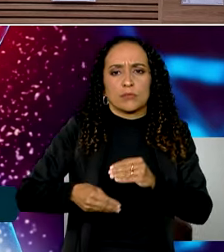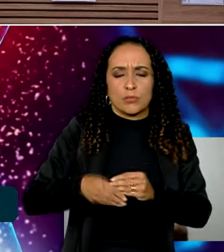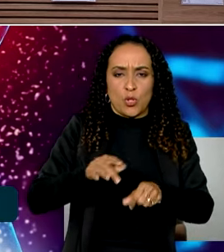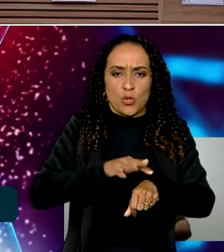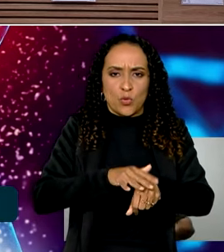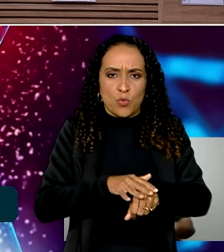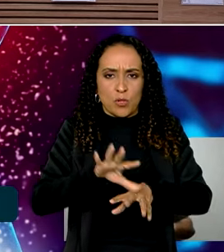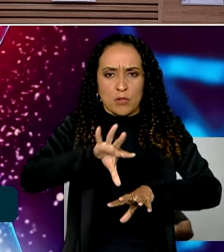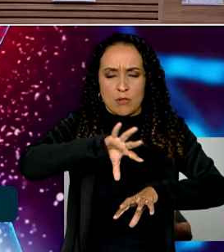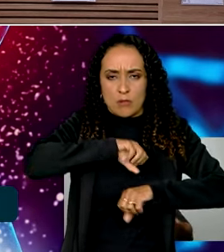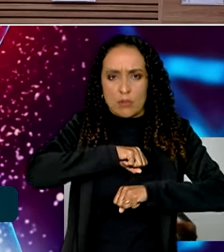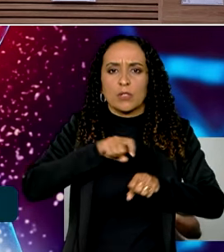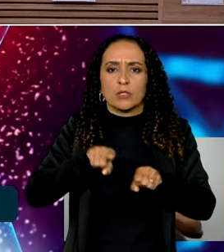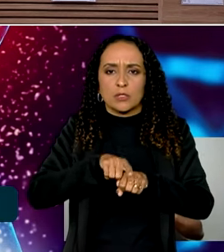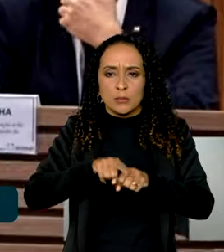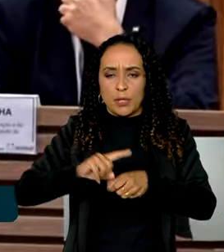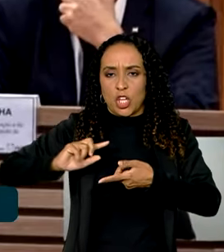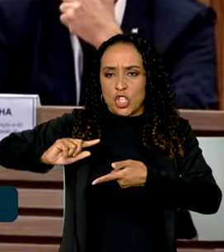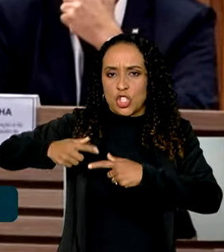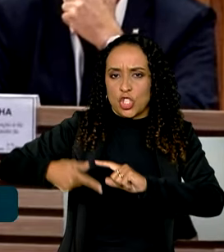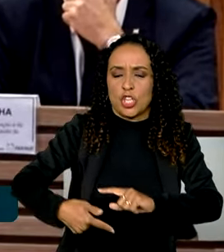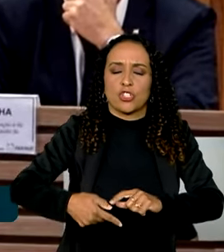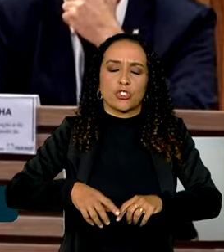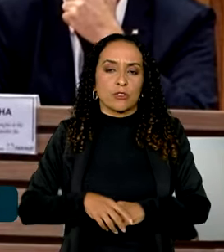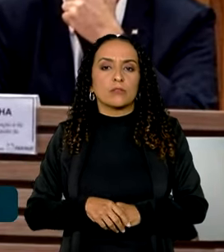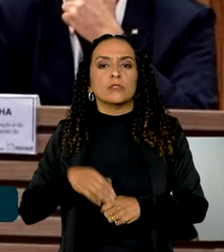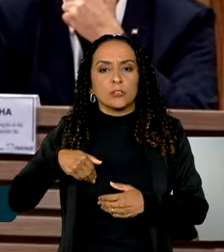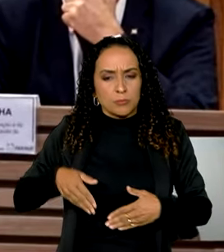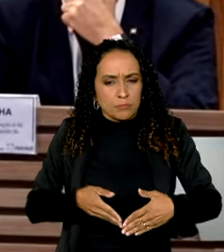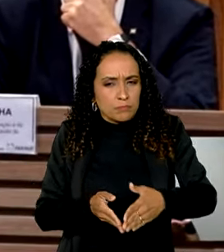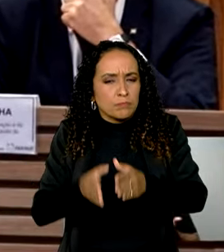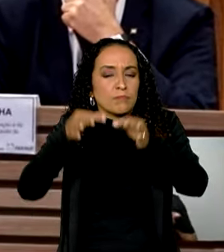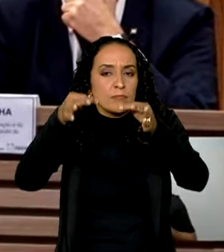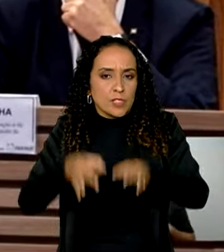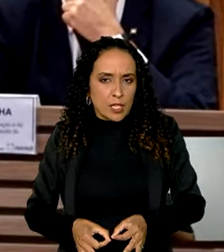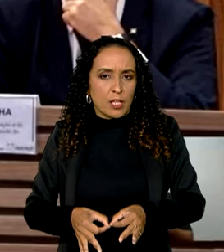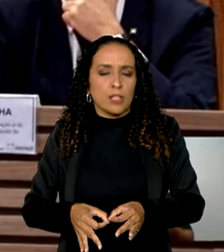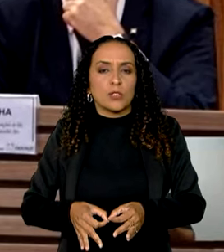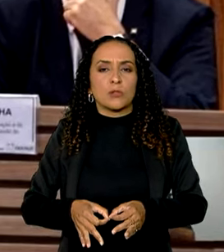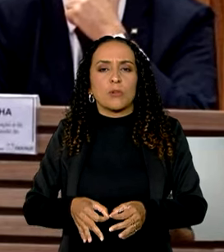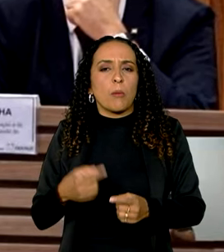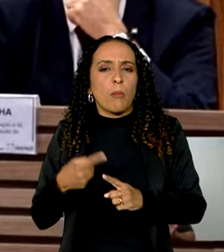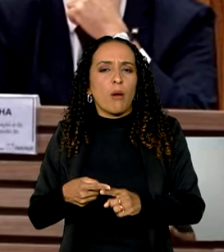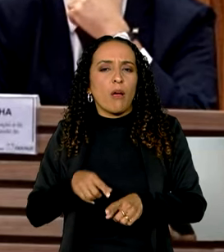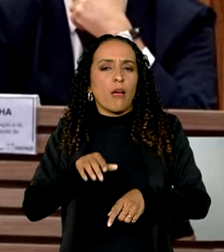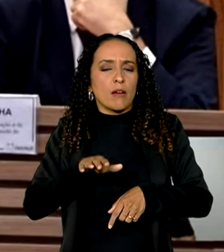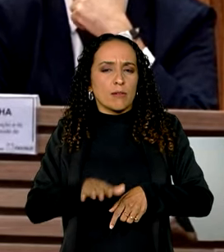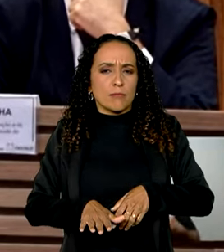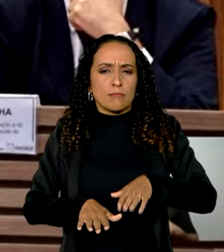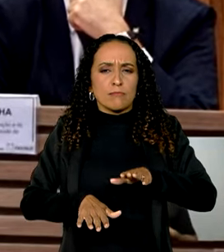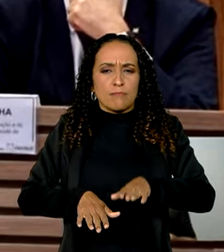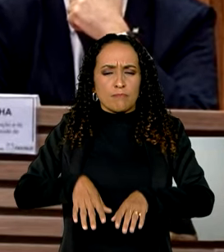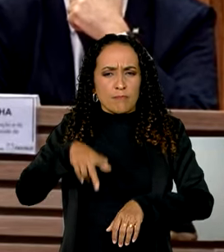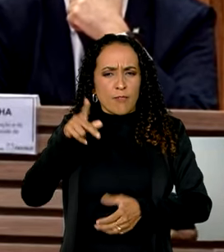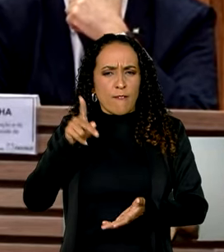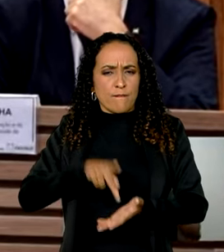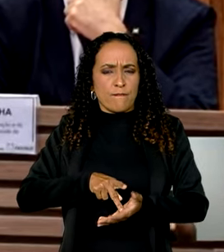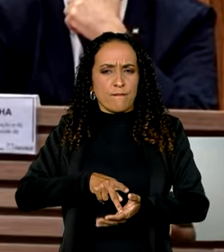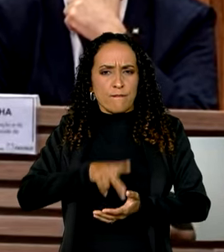infecciosas e genéticas. A gente está no caminho certo, andar com passos sólidos e